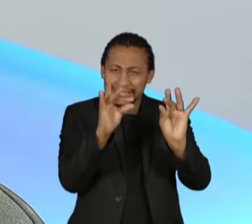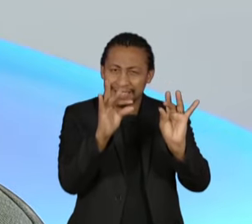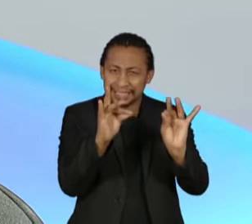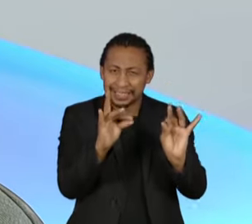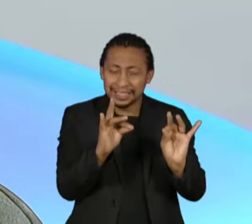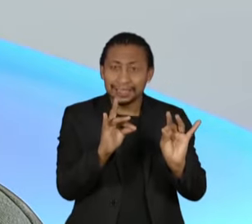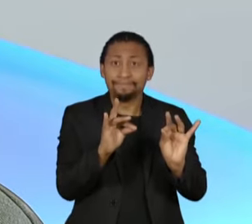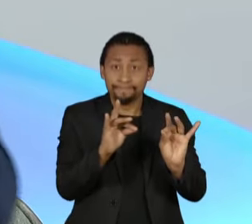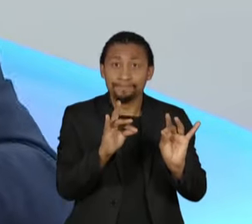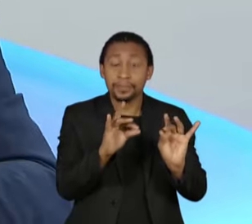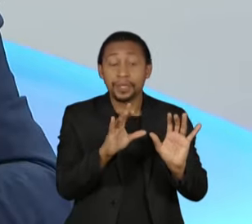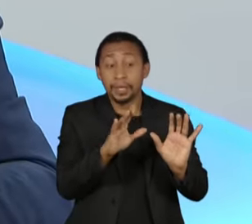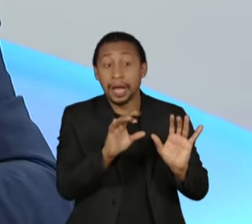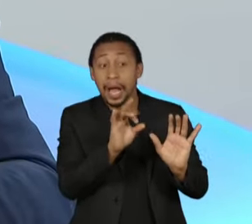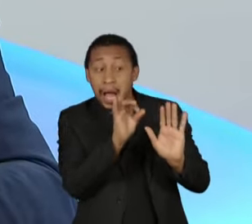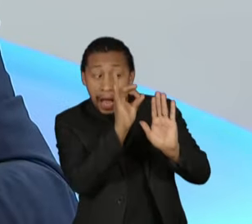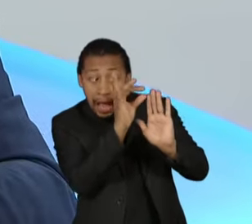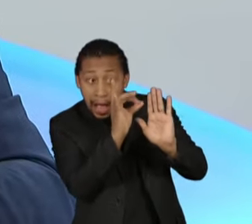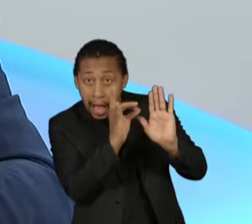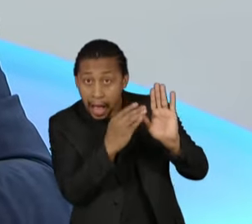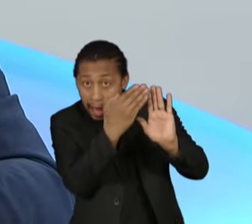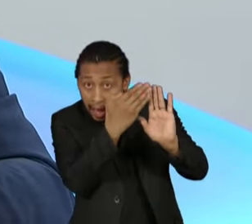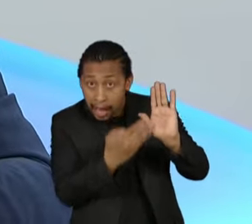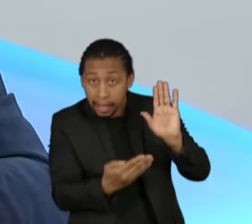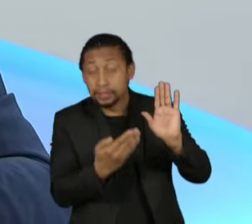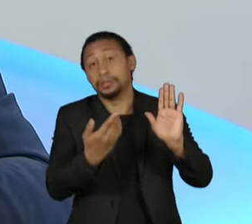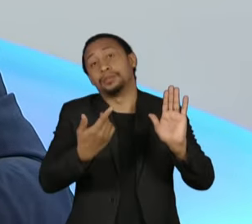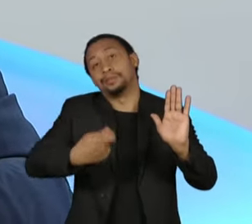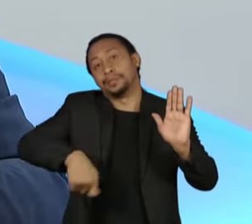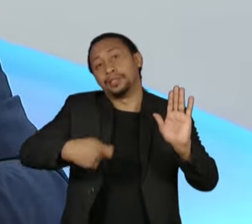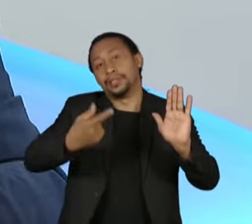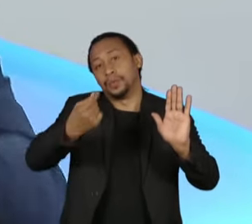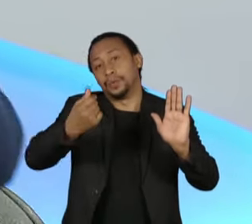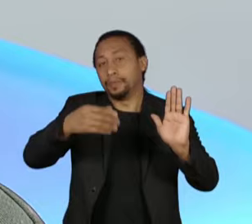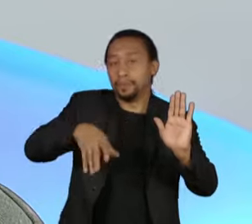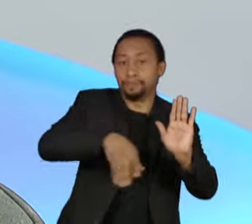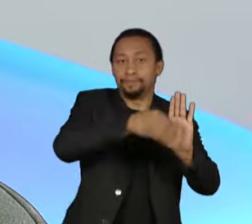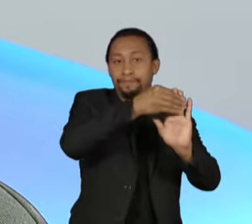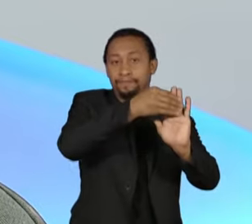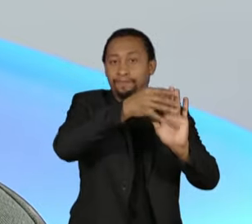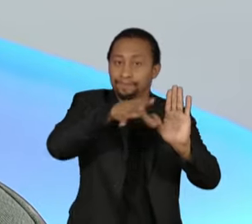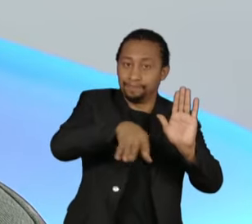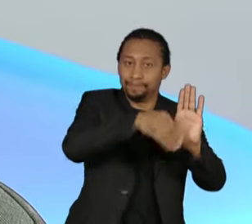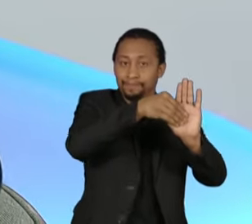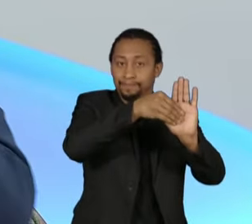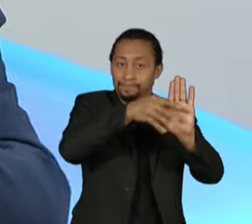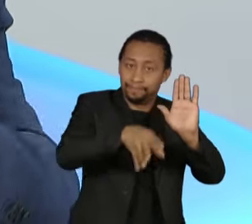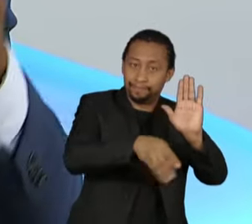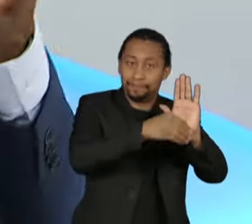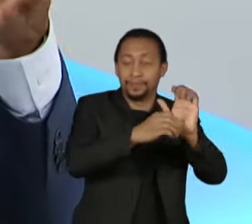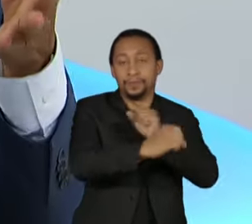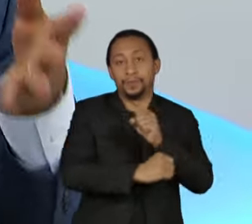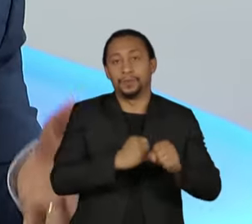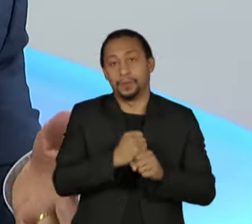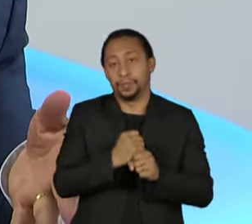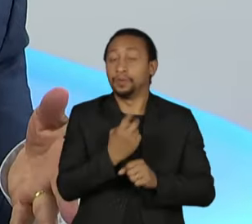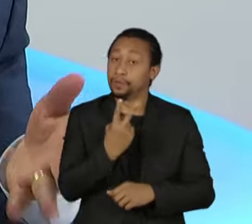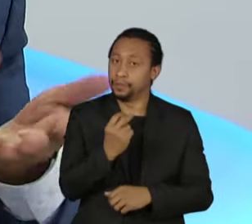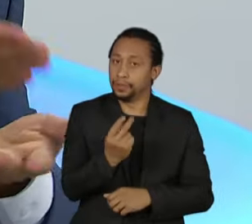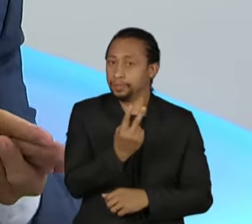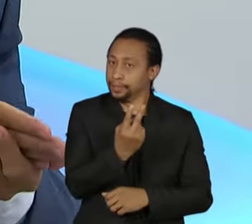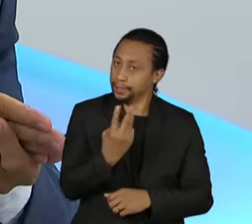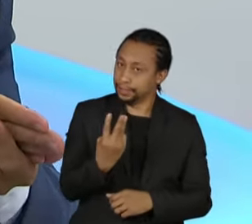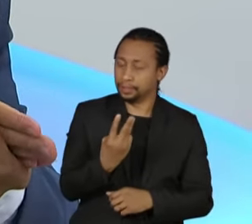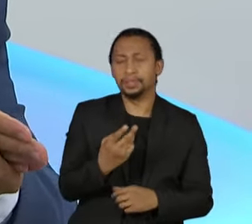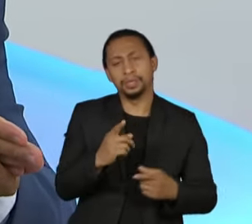de repor o valor necessário para o ano de 2023. Aí vai estar o dinheiro do salário mínimo, vai estar de